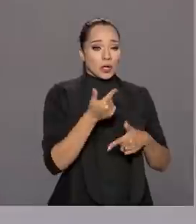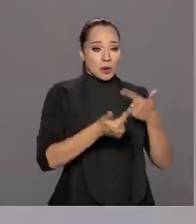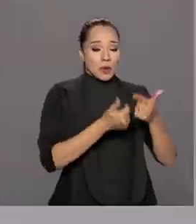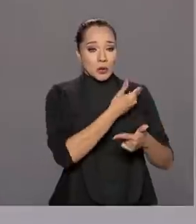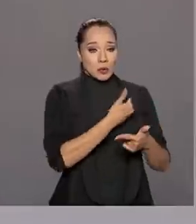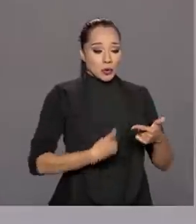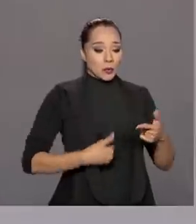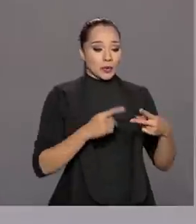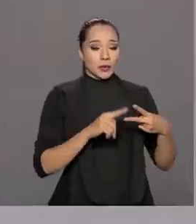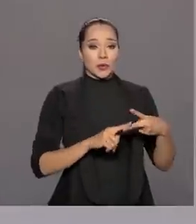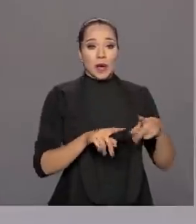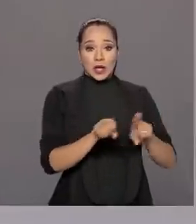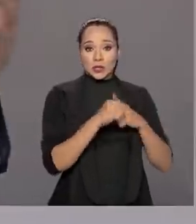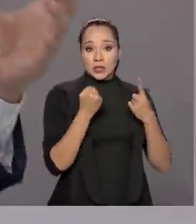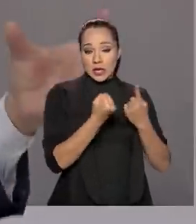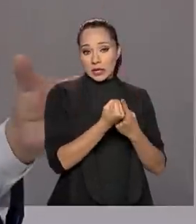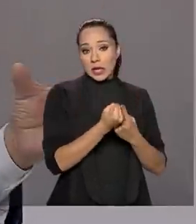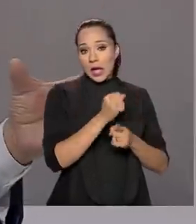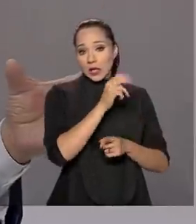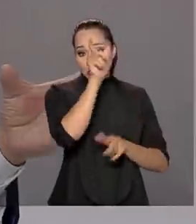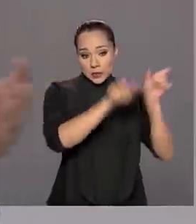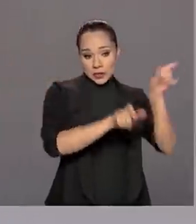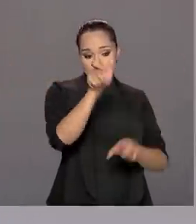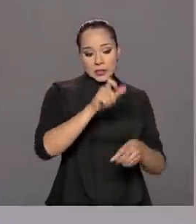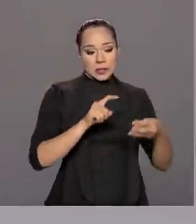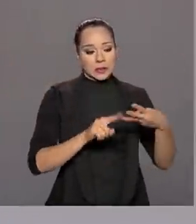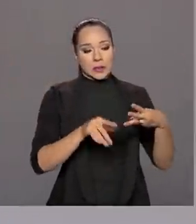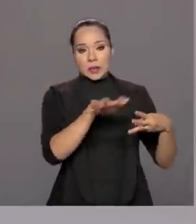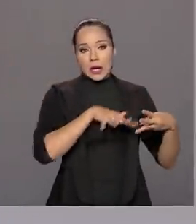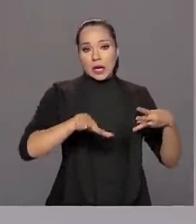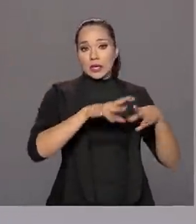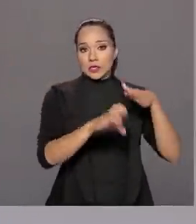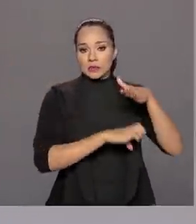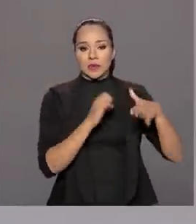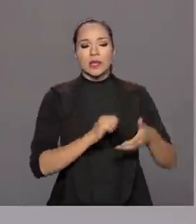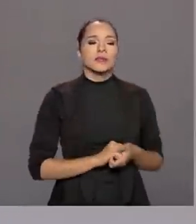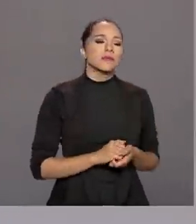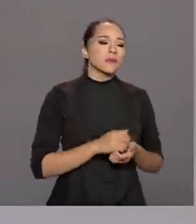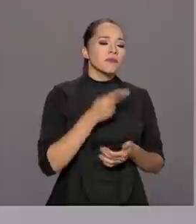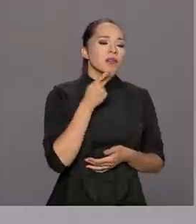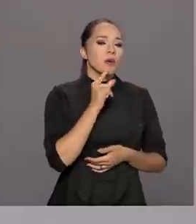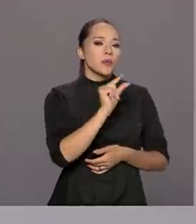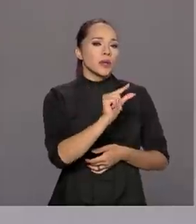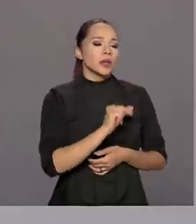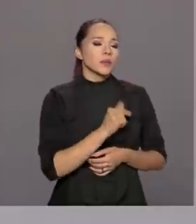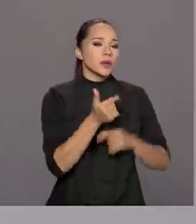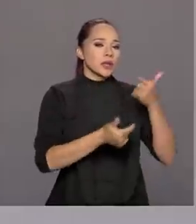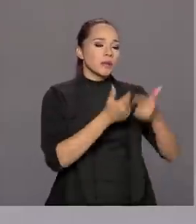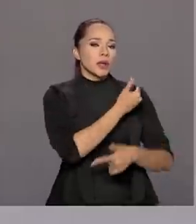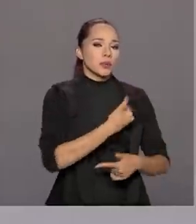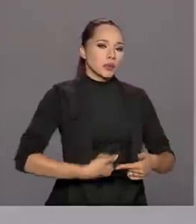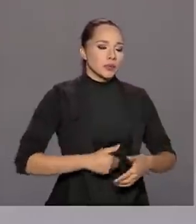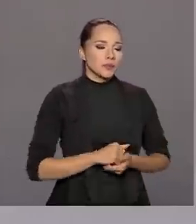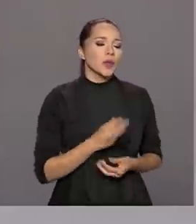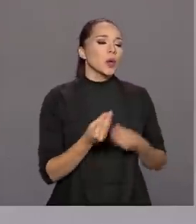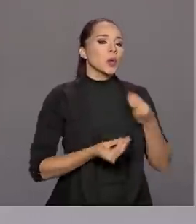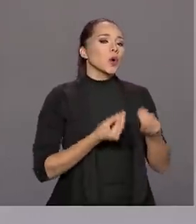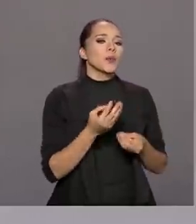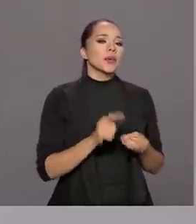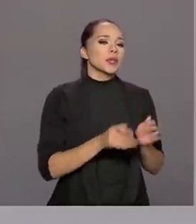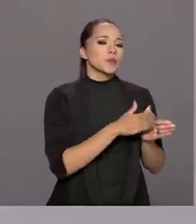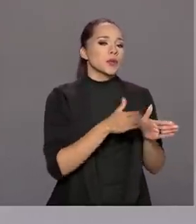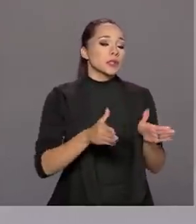público, envolve a sociedade civil, envolve o mundo corporativo. Vamos começar um pouquinho pelo serviço público. Como é que foi esse